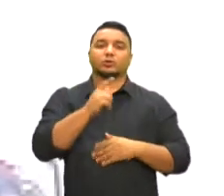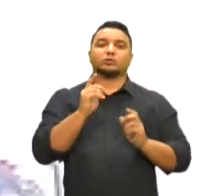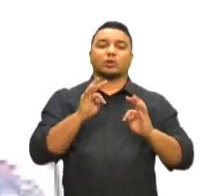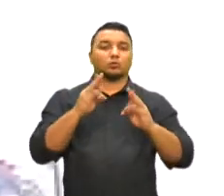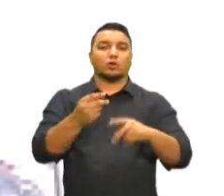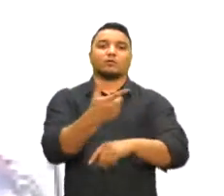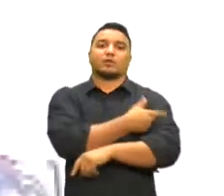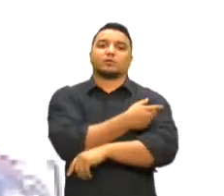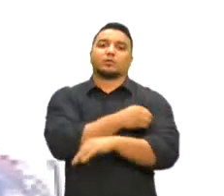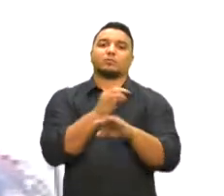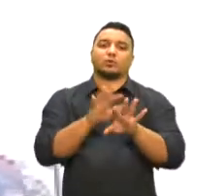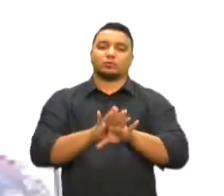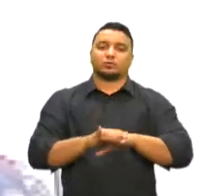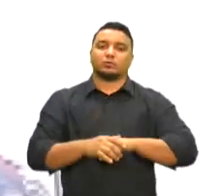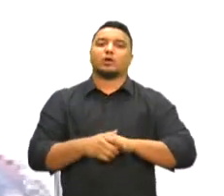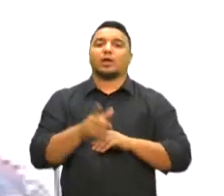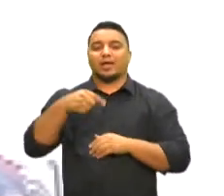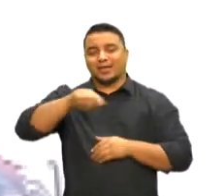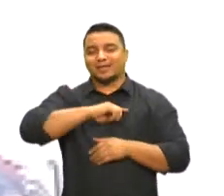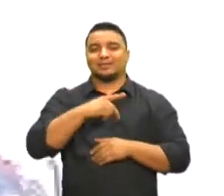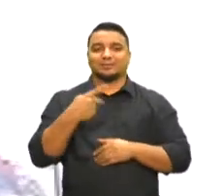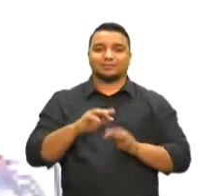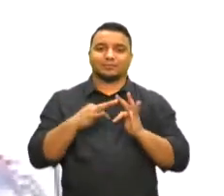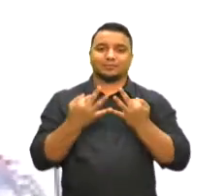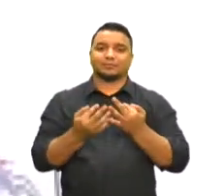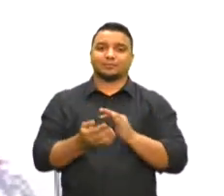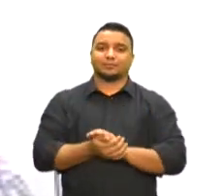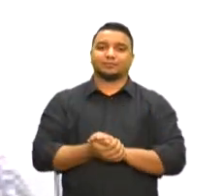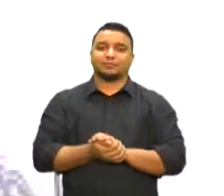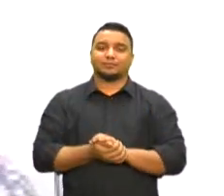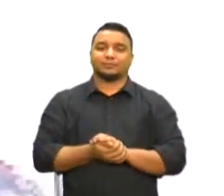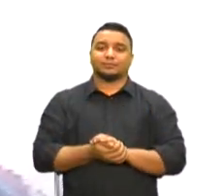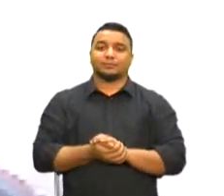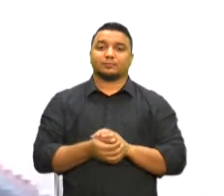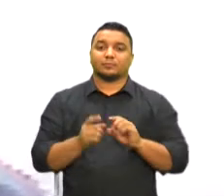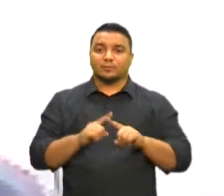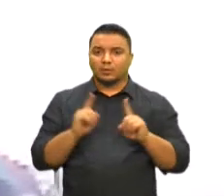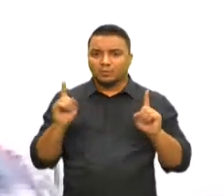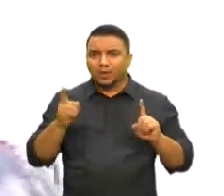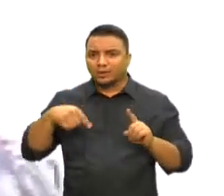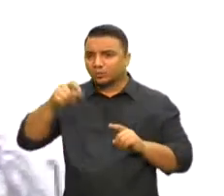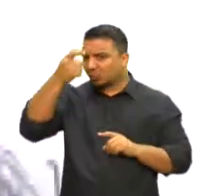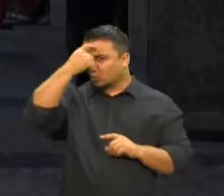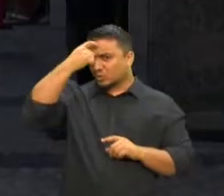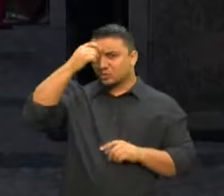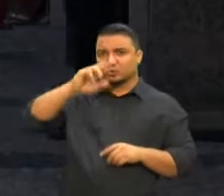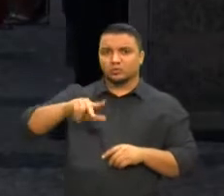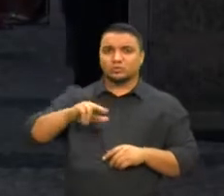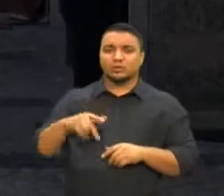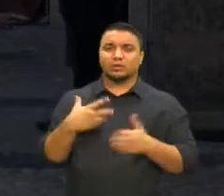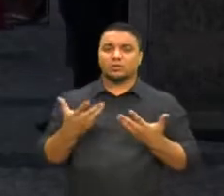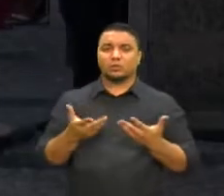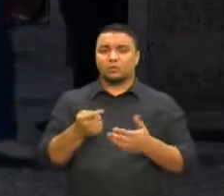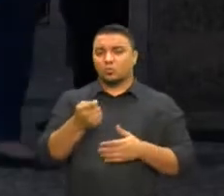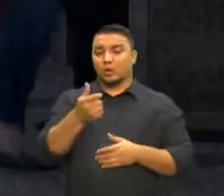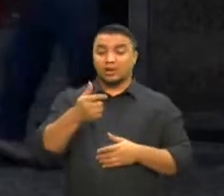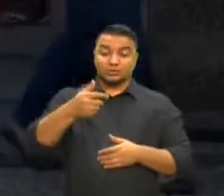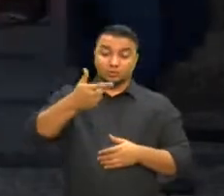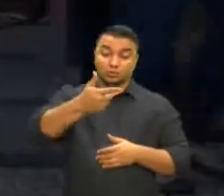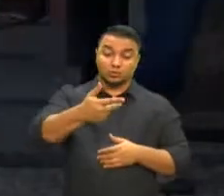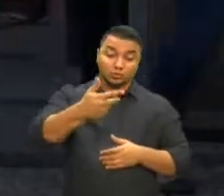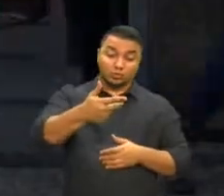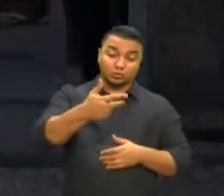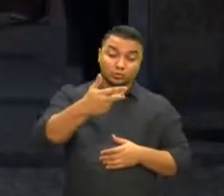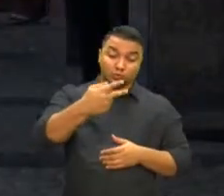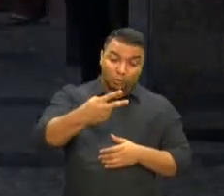imunizar a todo mundo da família. Mas nem todo mundo tem a consciência da Meiriane. Quase 2 milhões de cearenses de